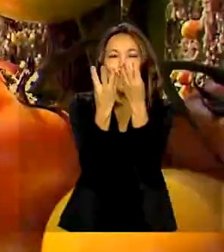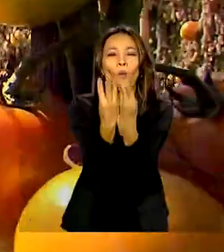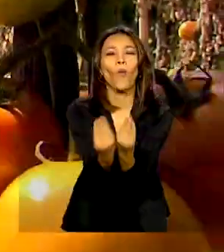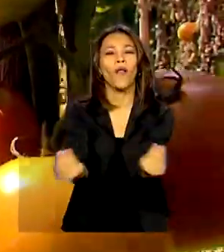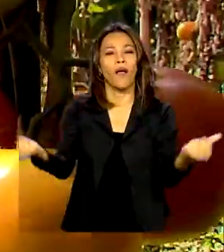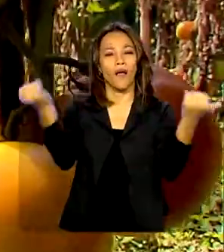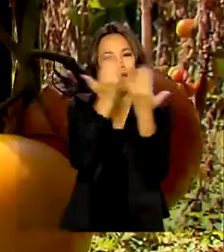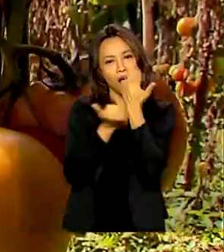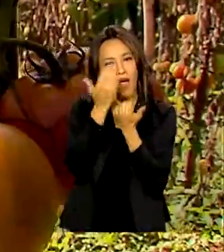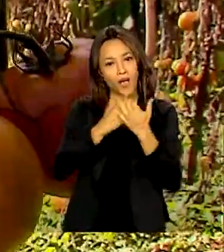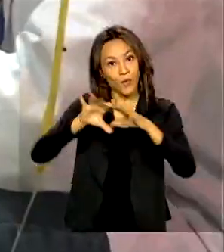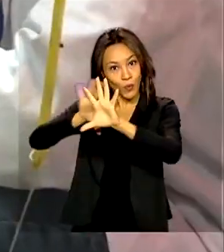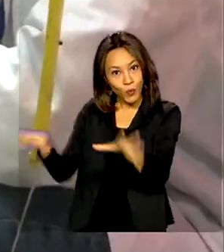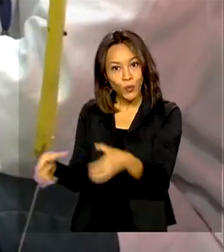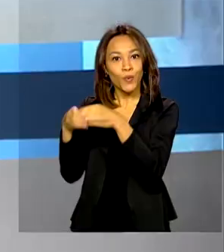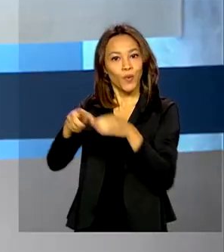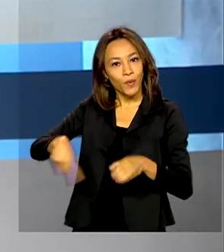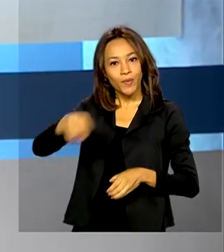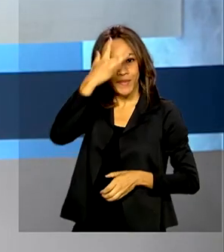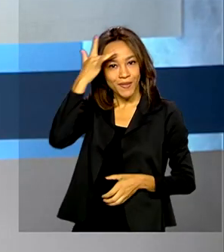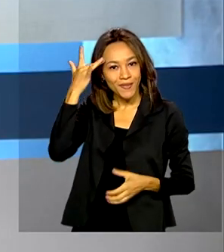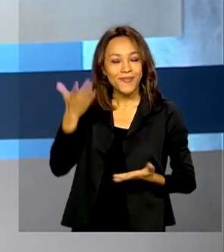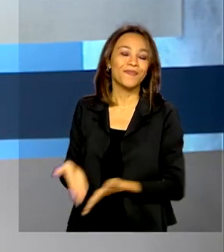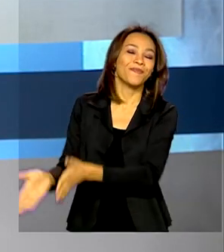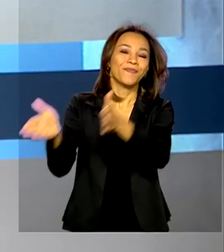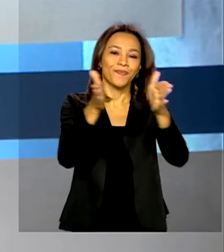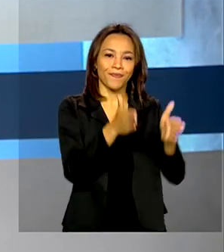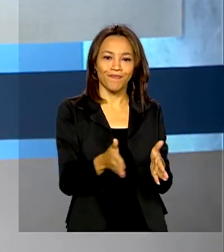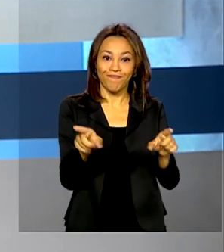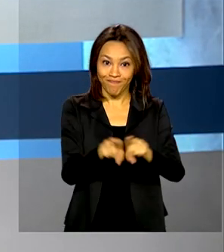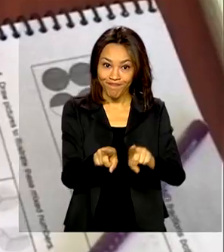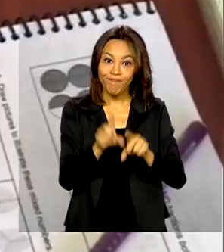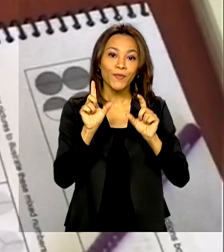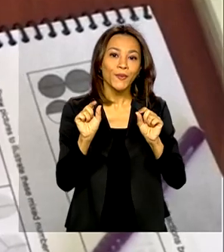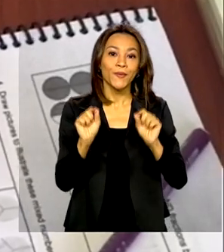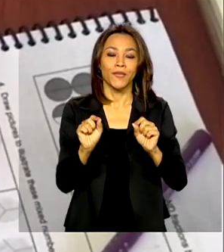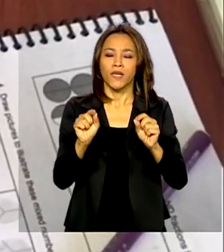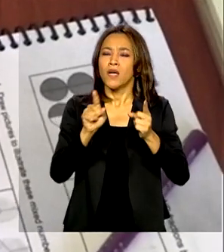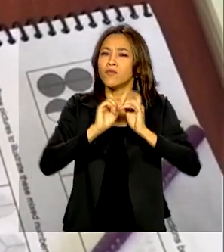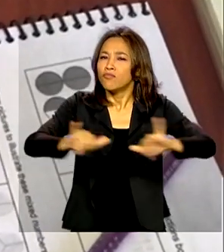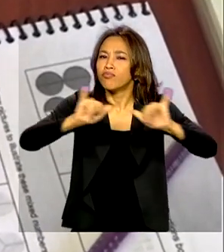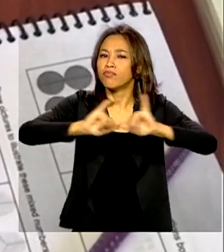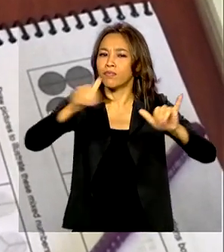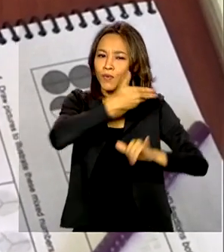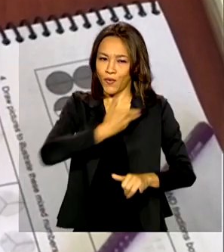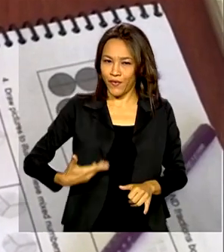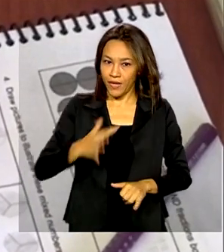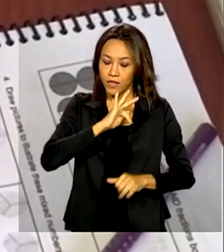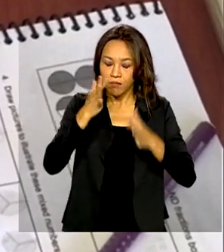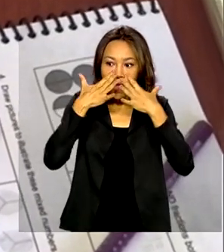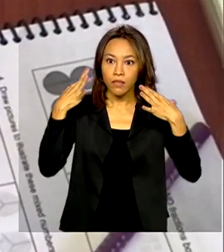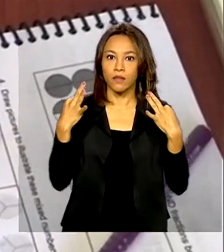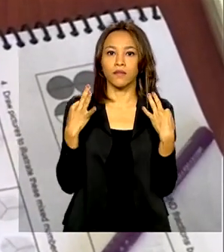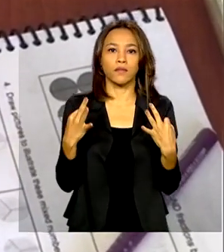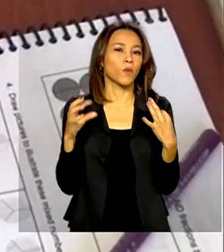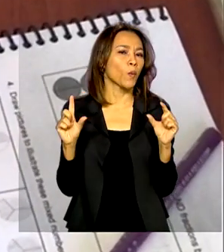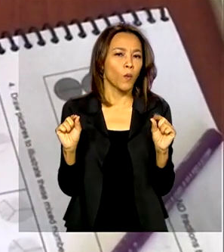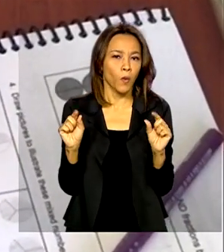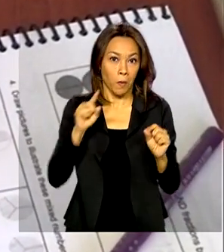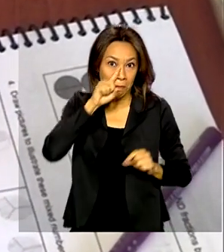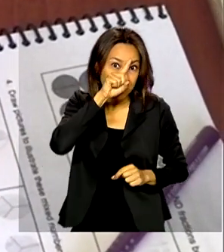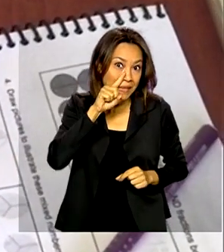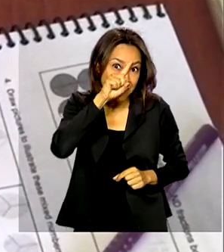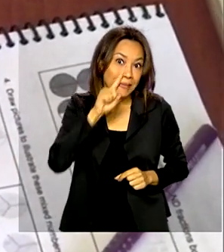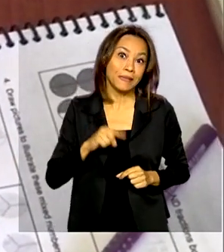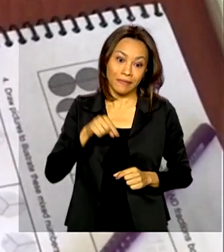alimentação de um grupo de moradores. E veja também, campanha do Governo Federal chama a atenção para os riscos